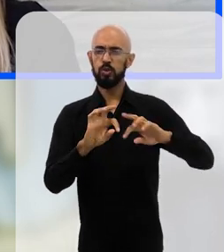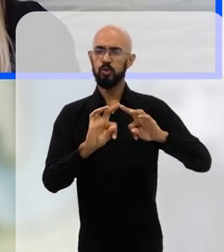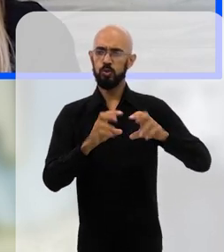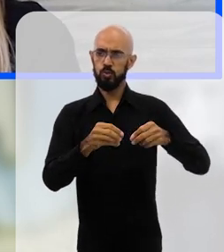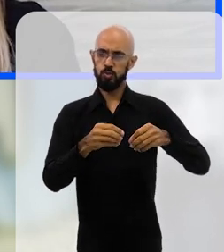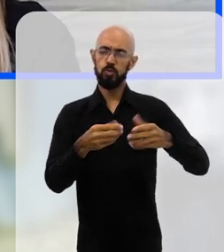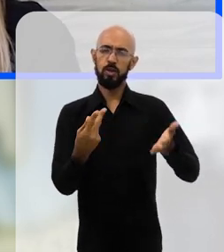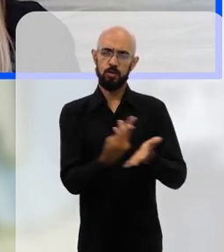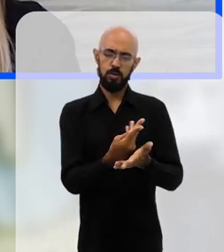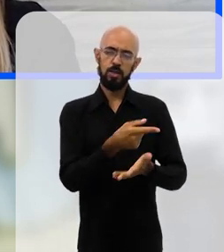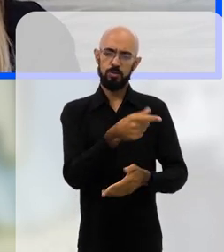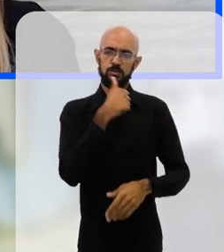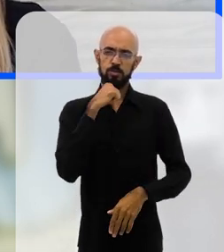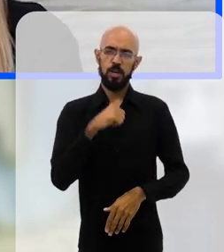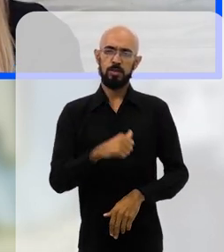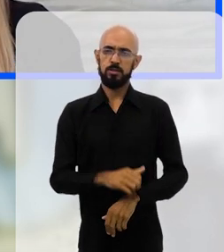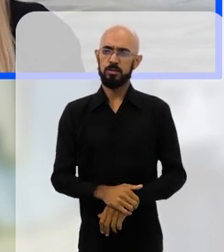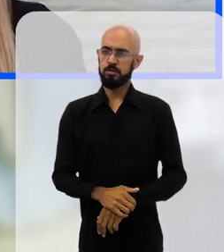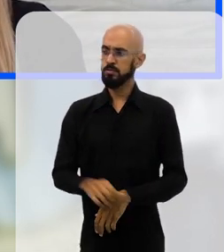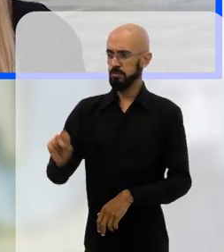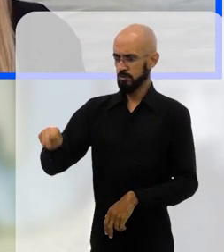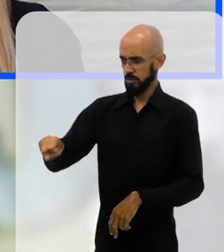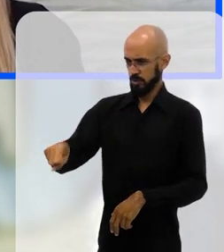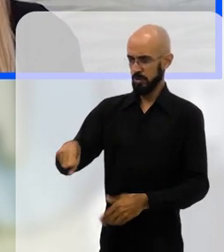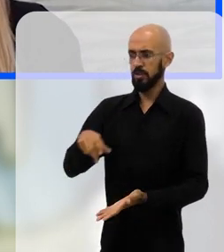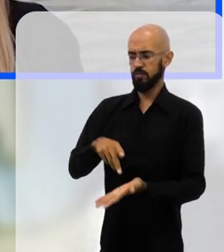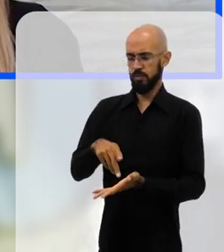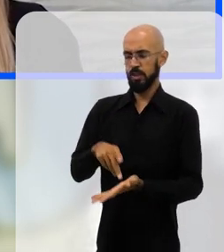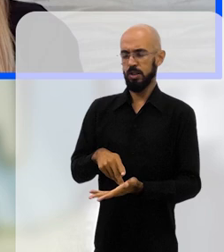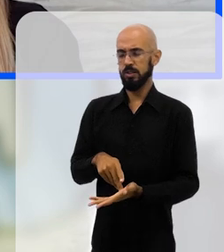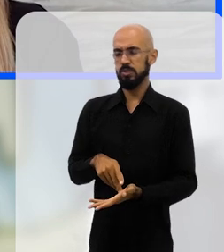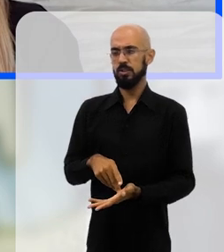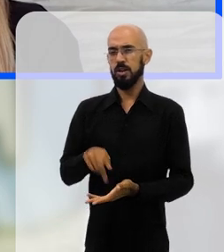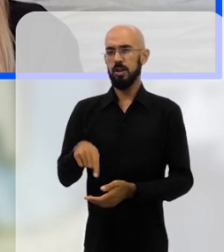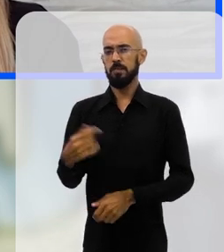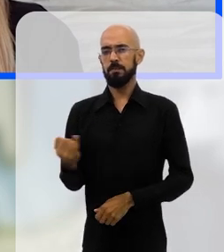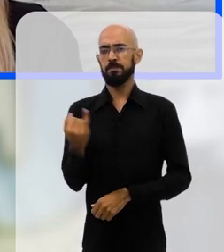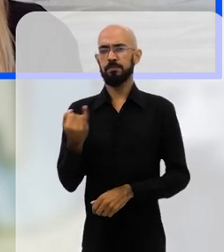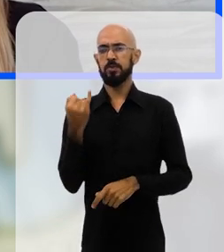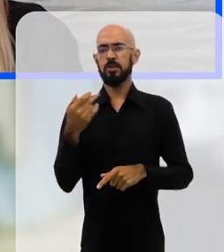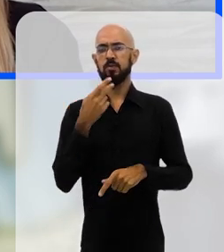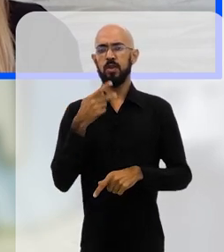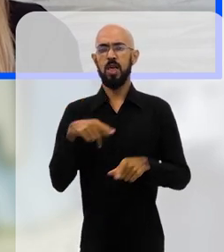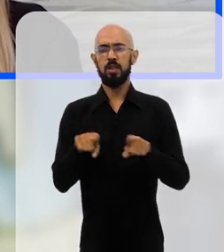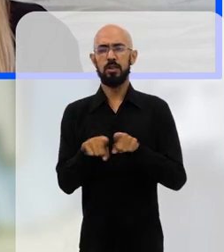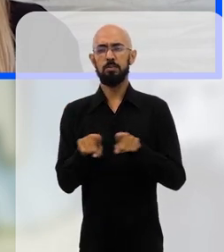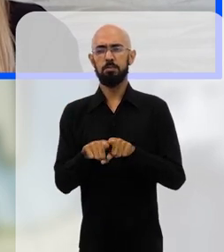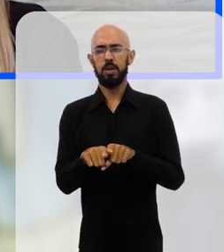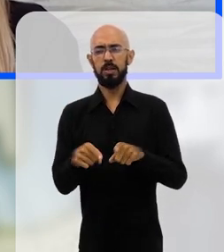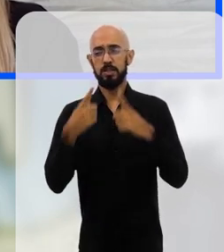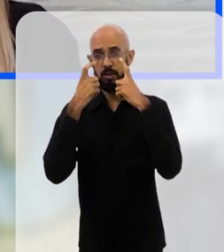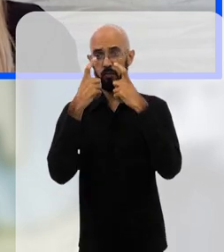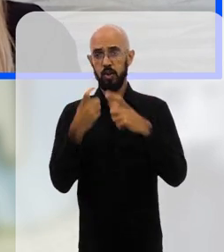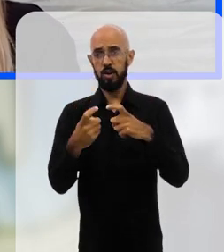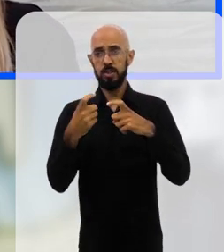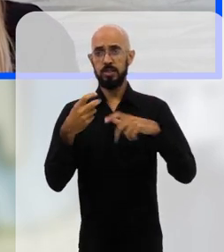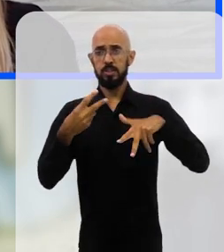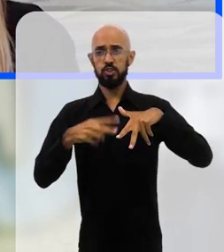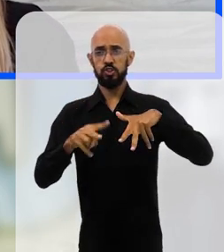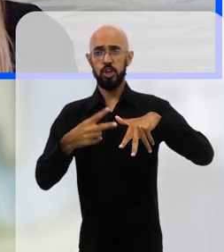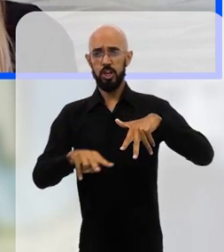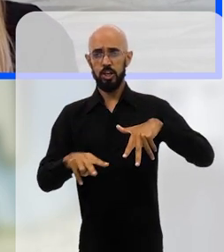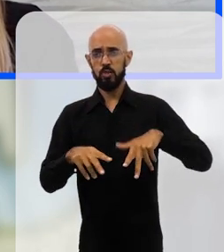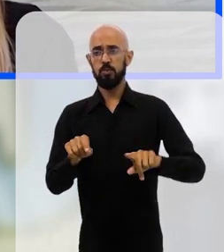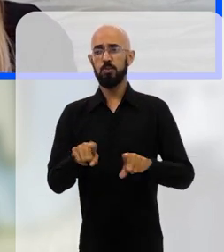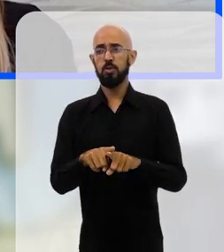essa questão afeta as mulheres. Sem dúvida, é muito importante falar também da violência de gênero,